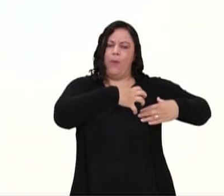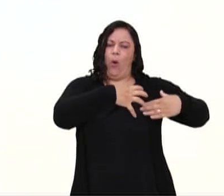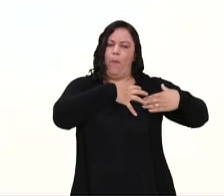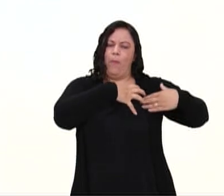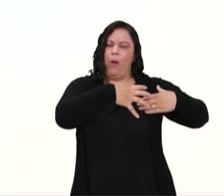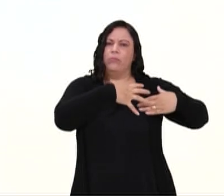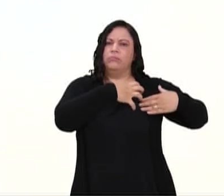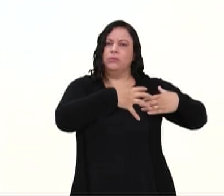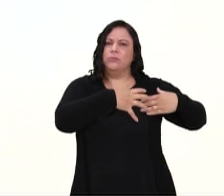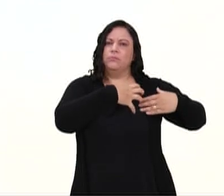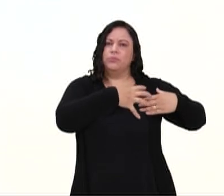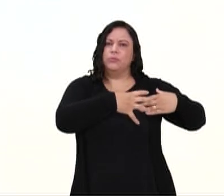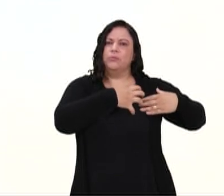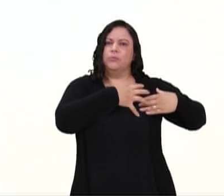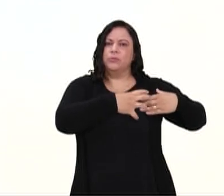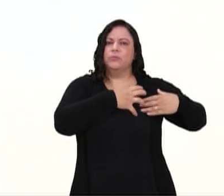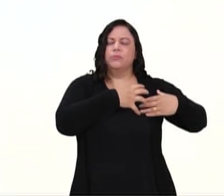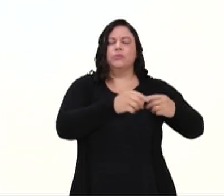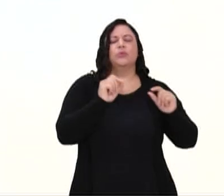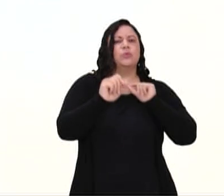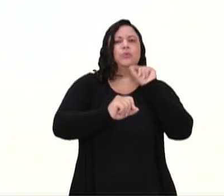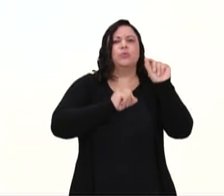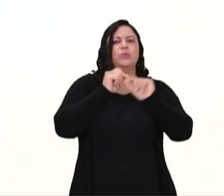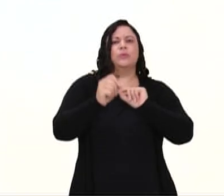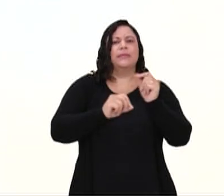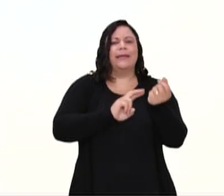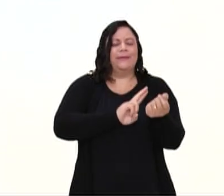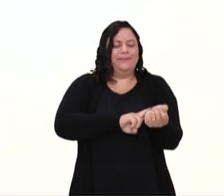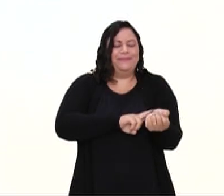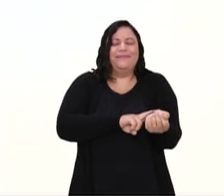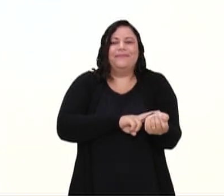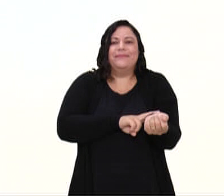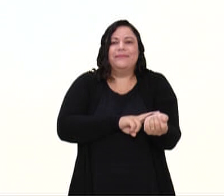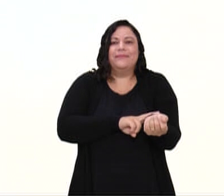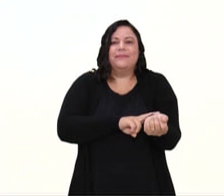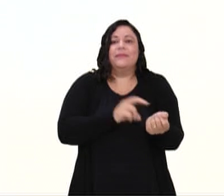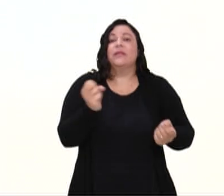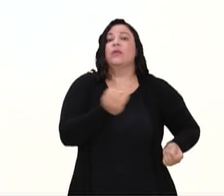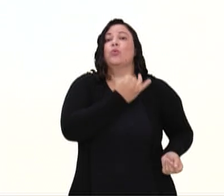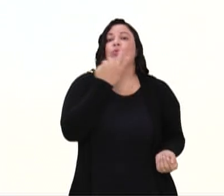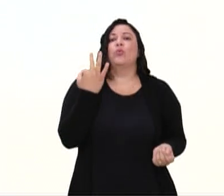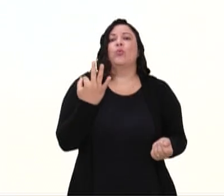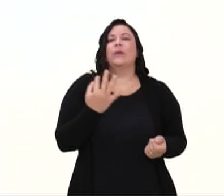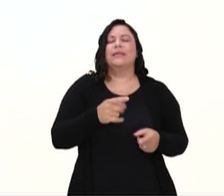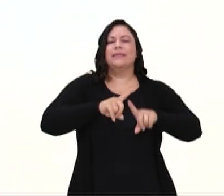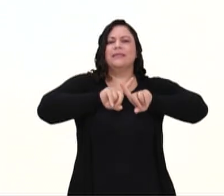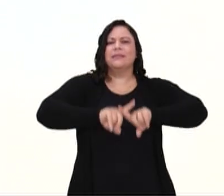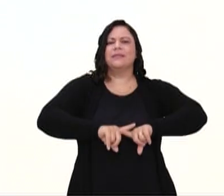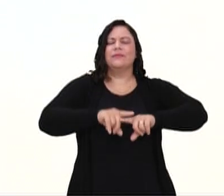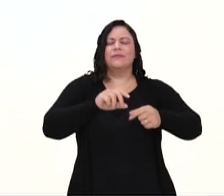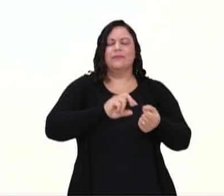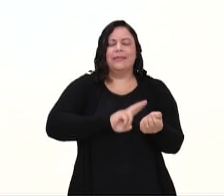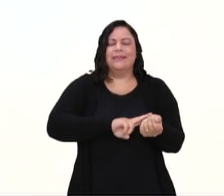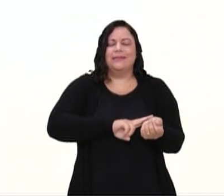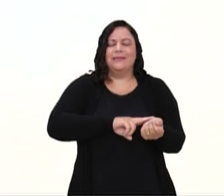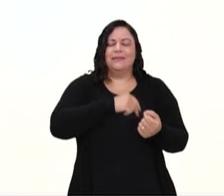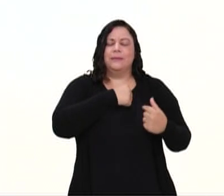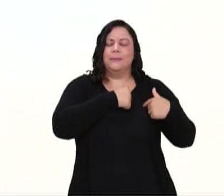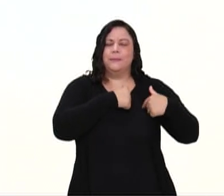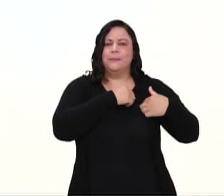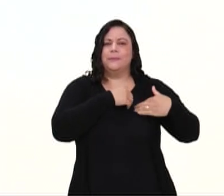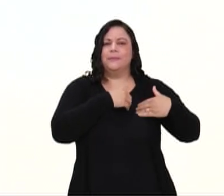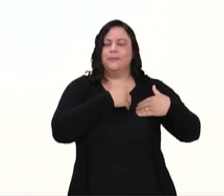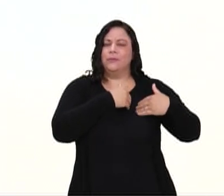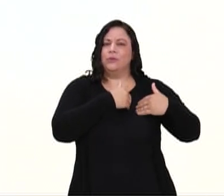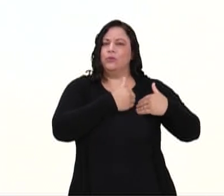frequência cardíaca? De um modo muito simples, o número de vezes que o nosso coração bate por minuto, né?